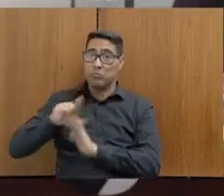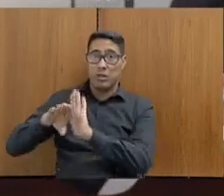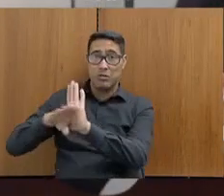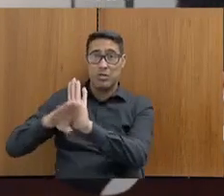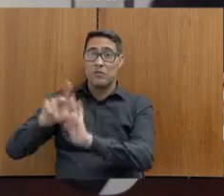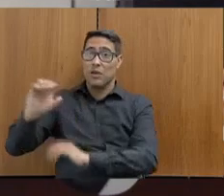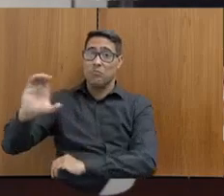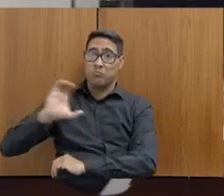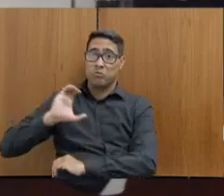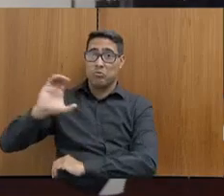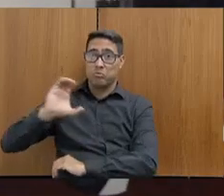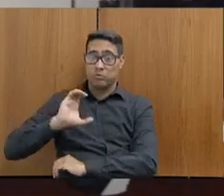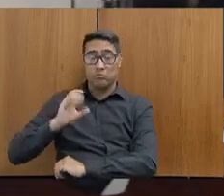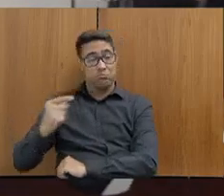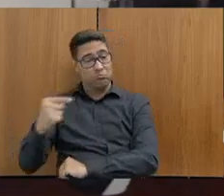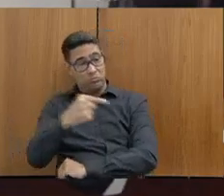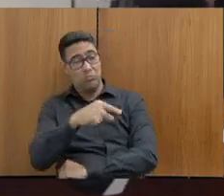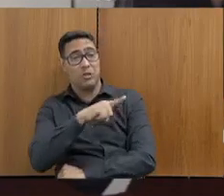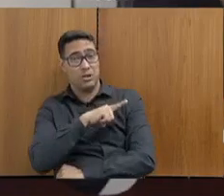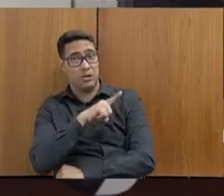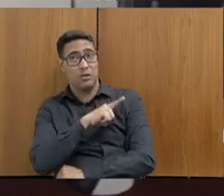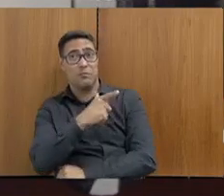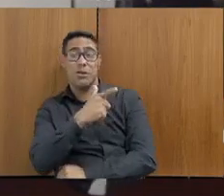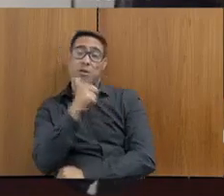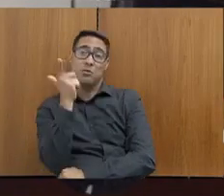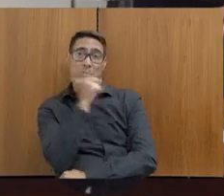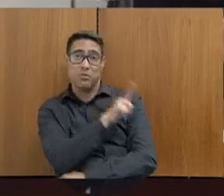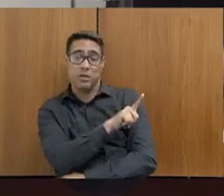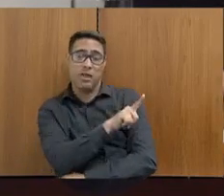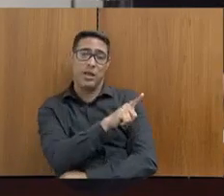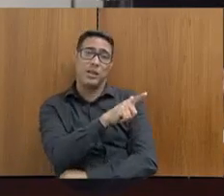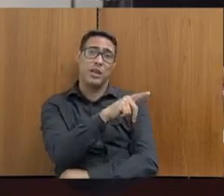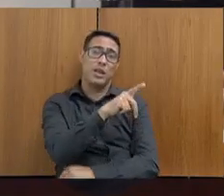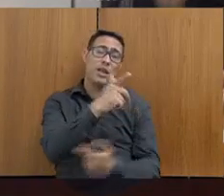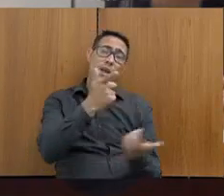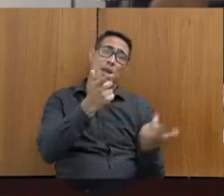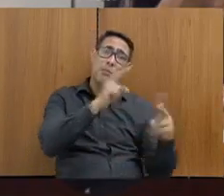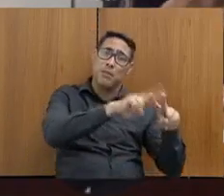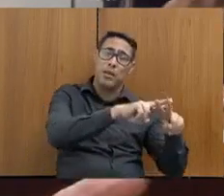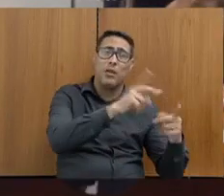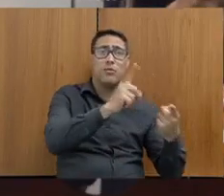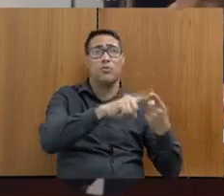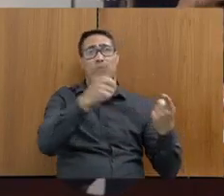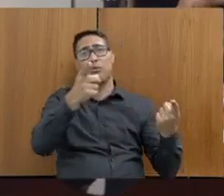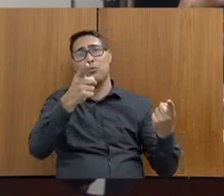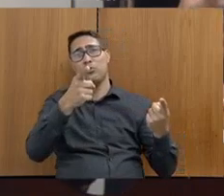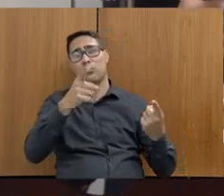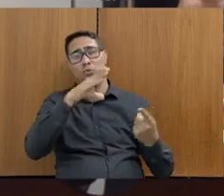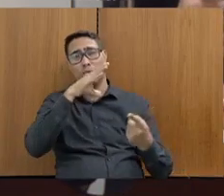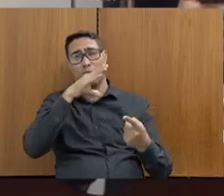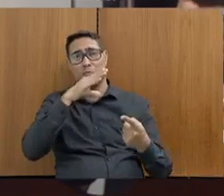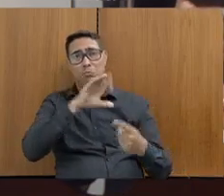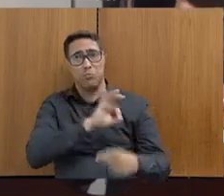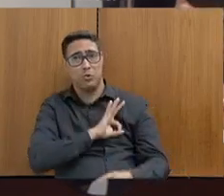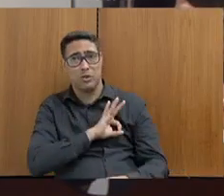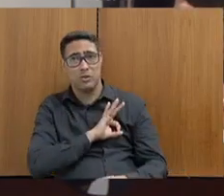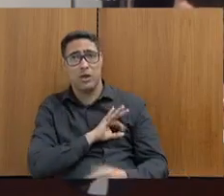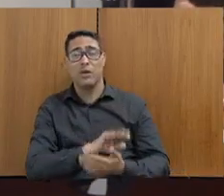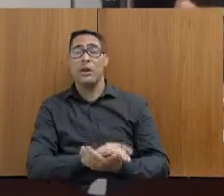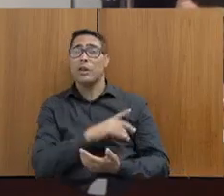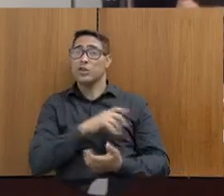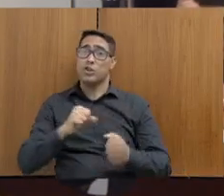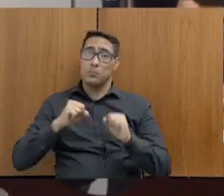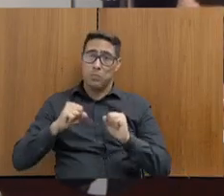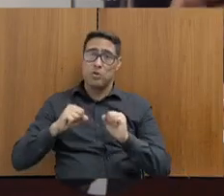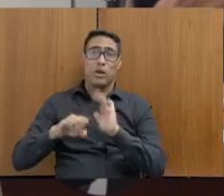e ganha quem recebe, o presidiário, os agentes, todos que foram ali alimentar. Então, secretário, podemos ajudar também